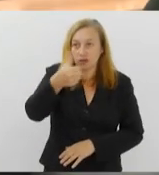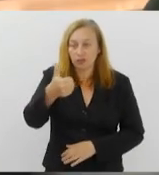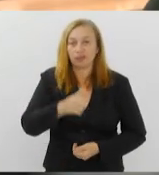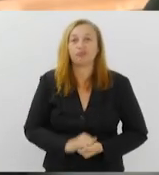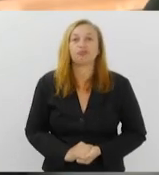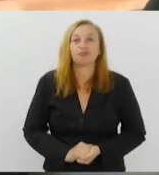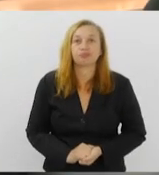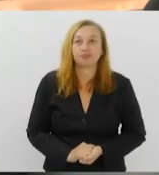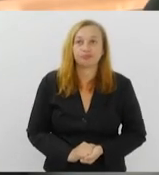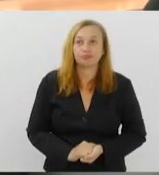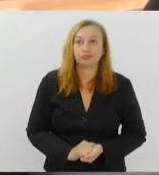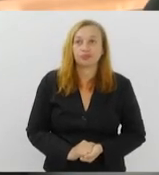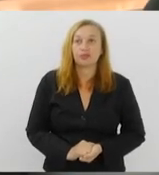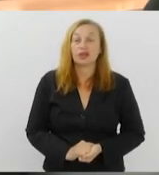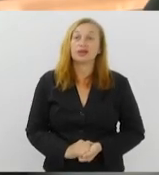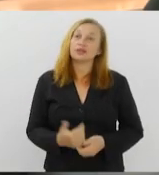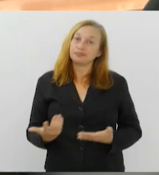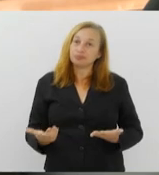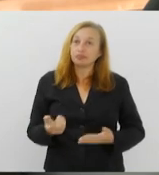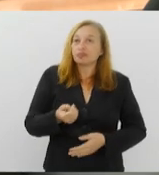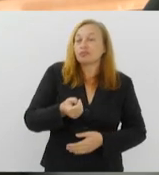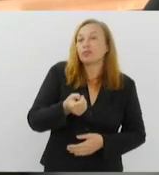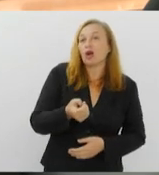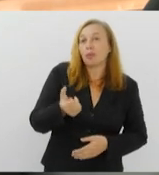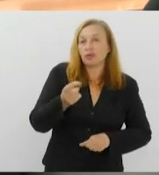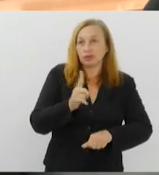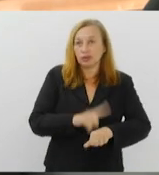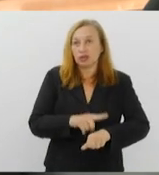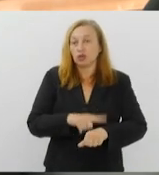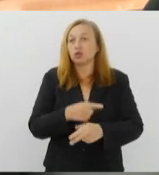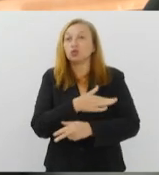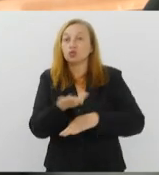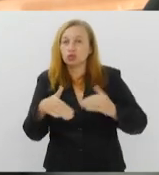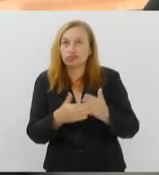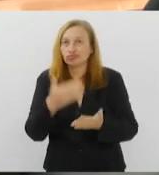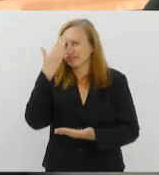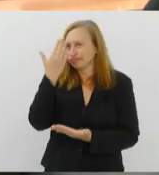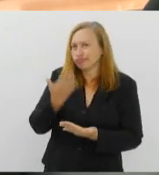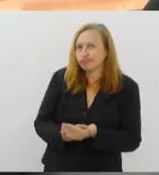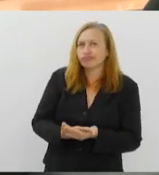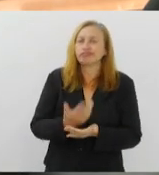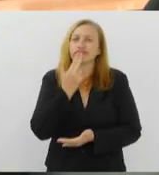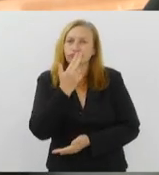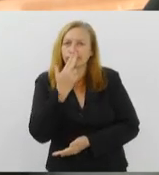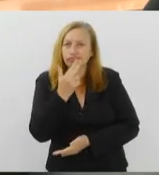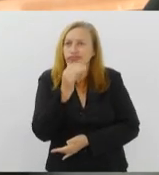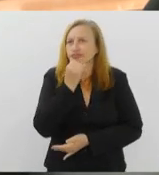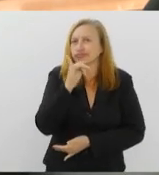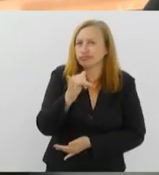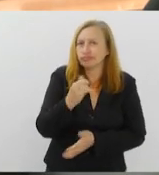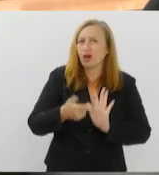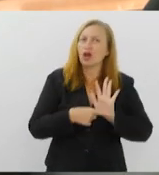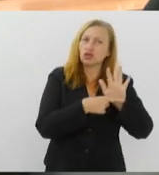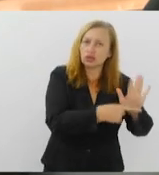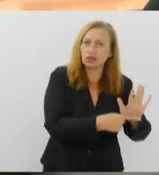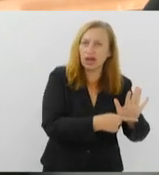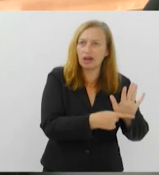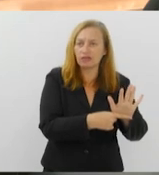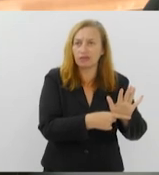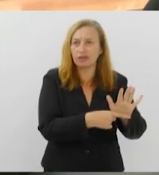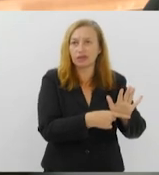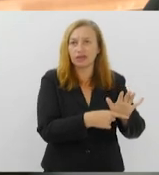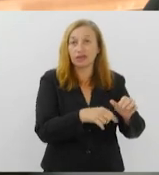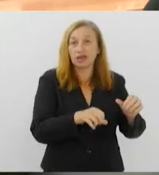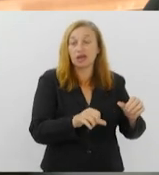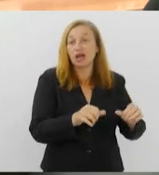E até pouco tempo todos acreditavam que o cigarro eletrônico ajudava o fumante do cigarro tradicional a largar